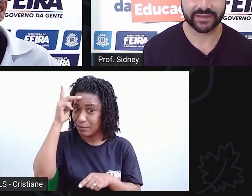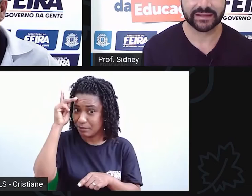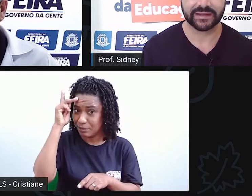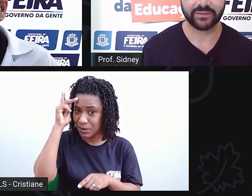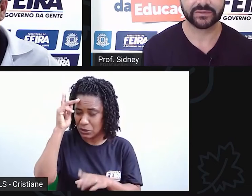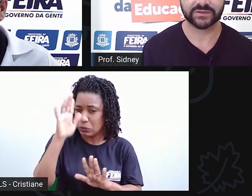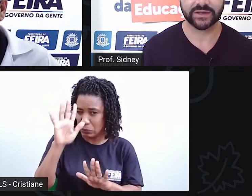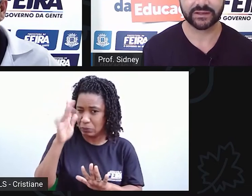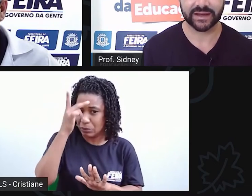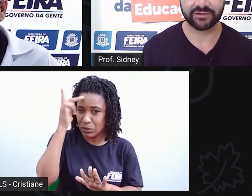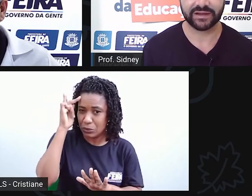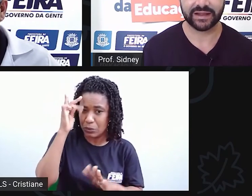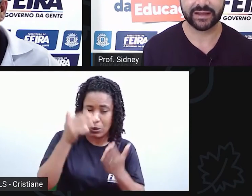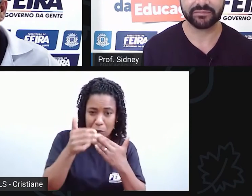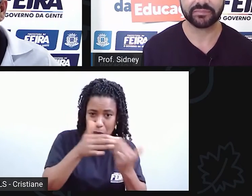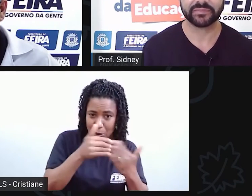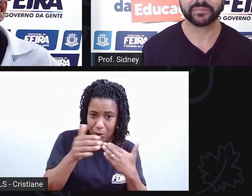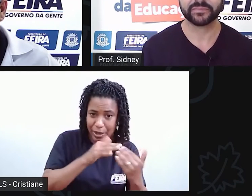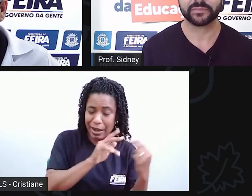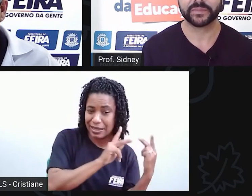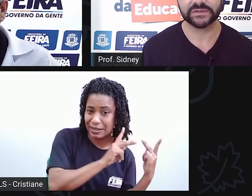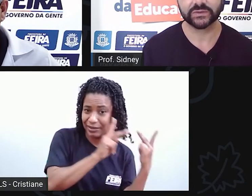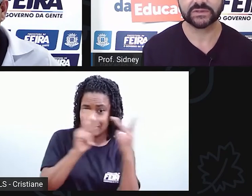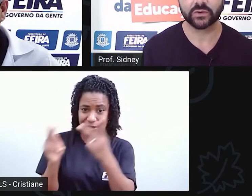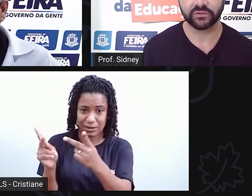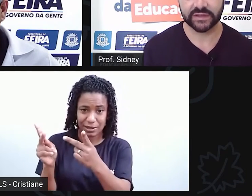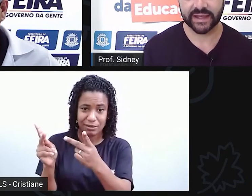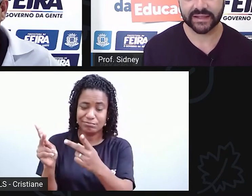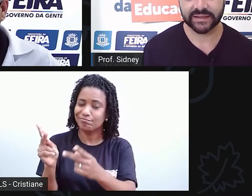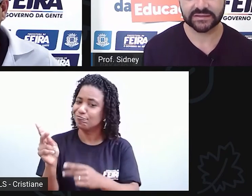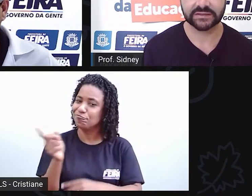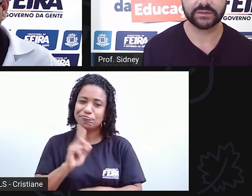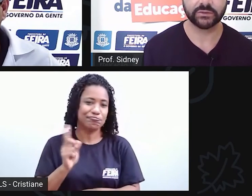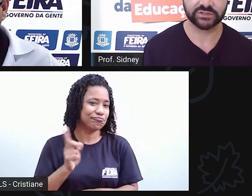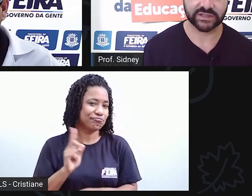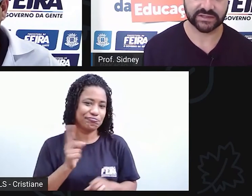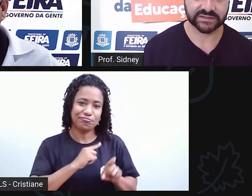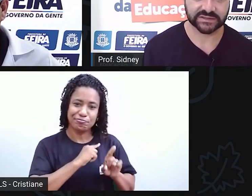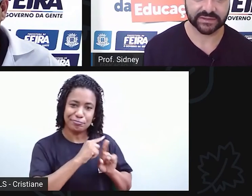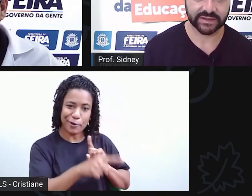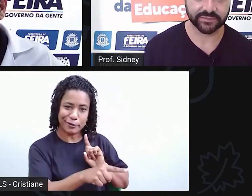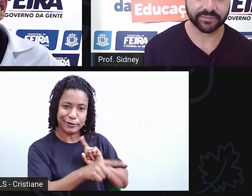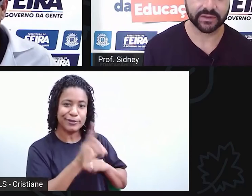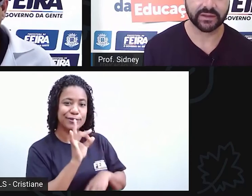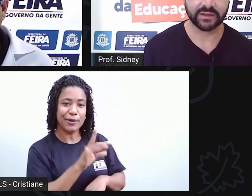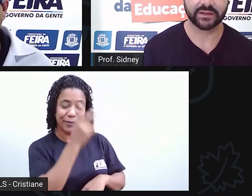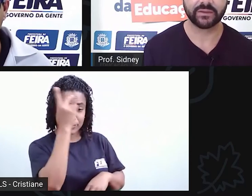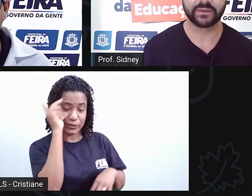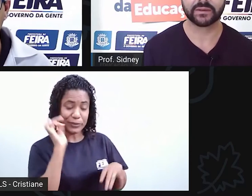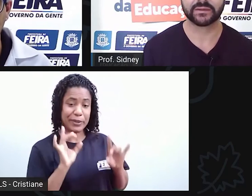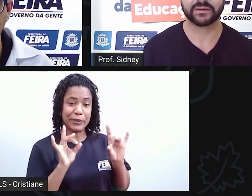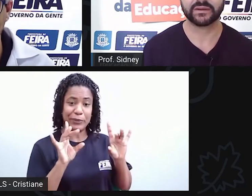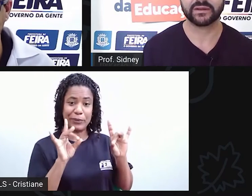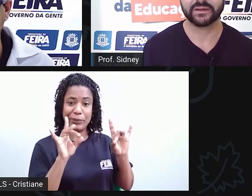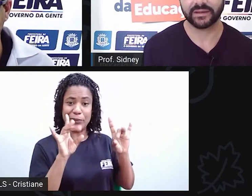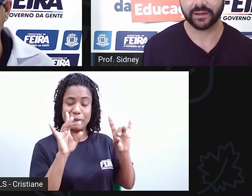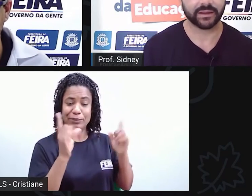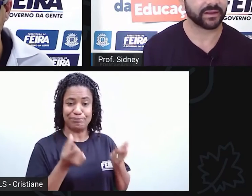Então, só eu entrava lá pessoas convidadas ilustres, né? Da elite.